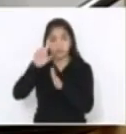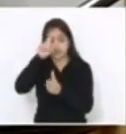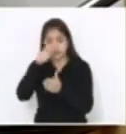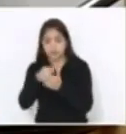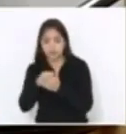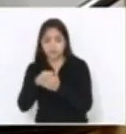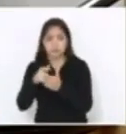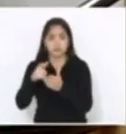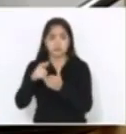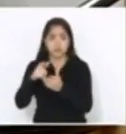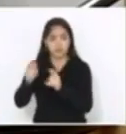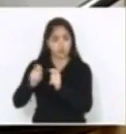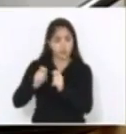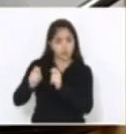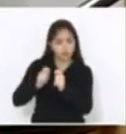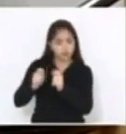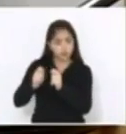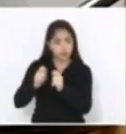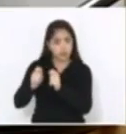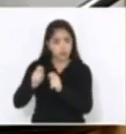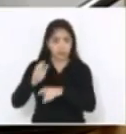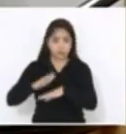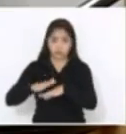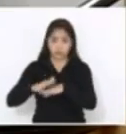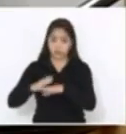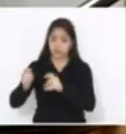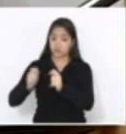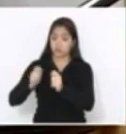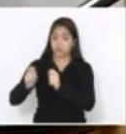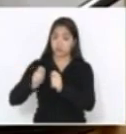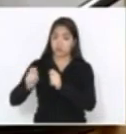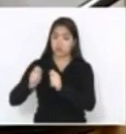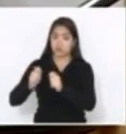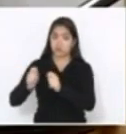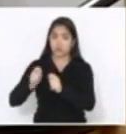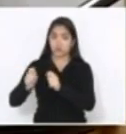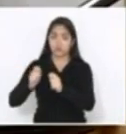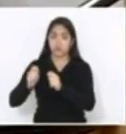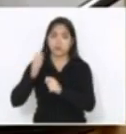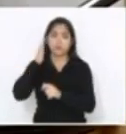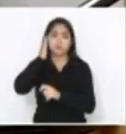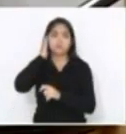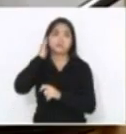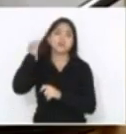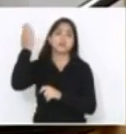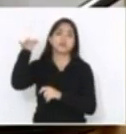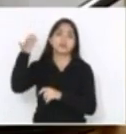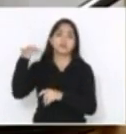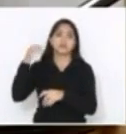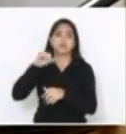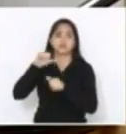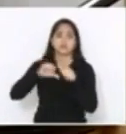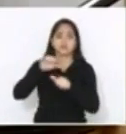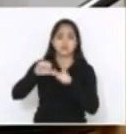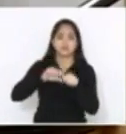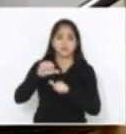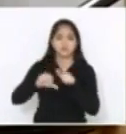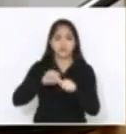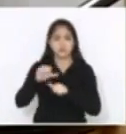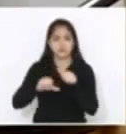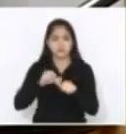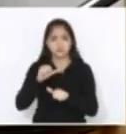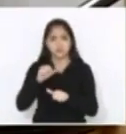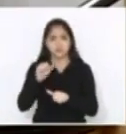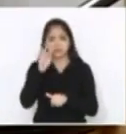desde 1789, com a Revolução Francesa, quando o Parlamento decapitou lá o